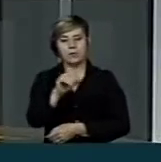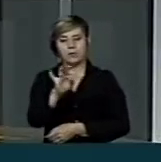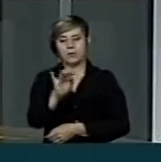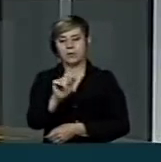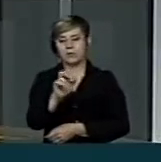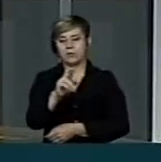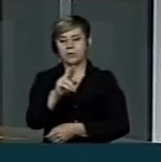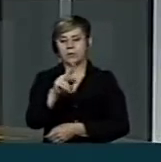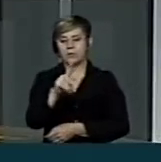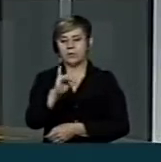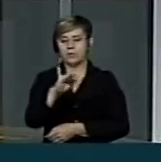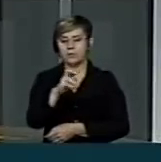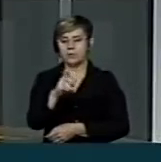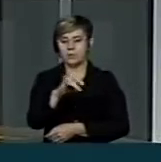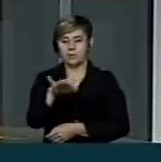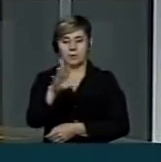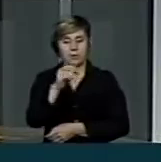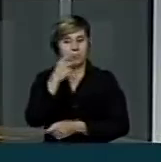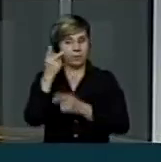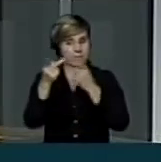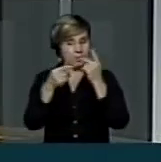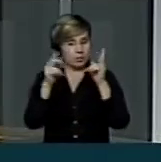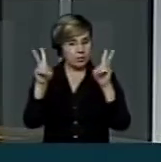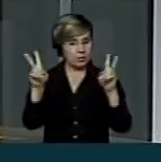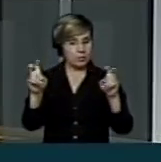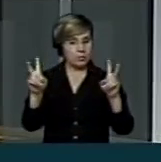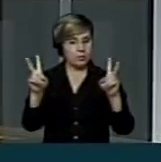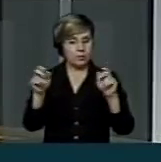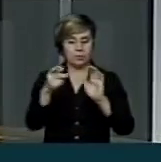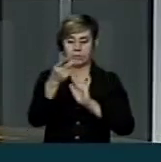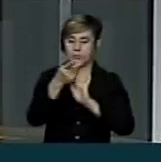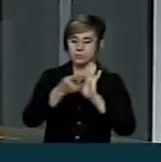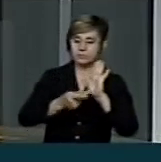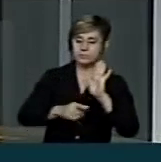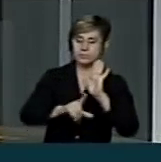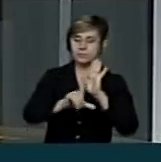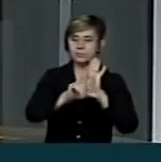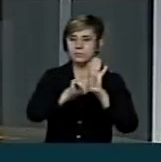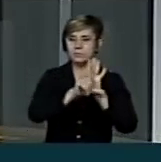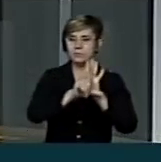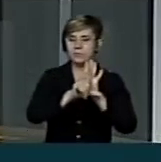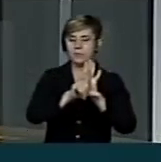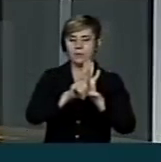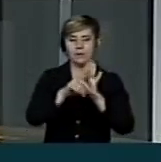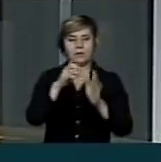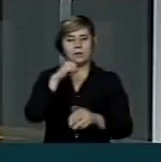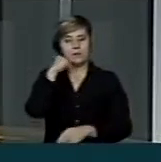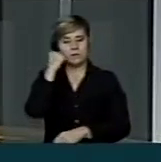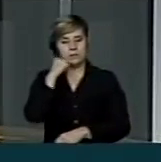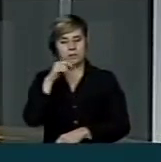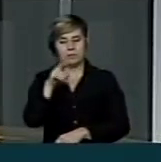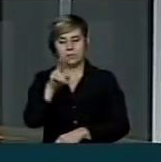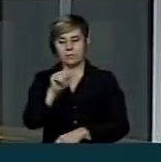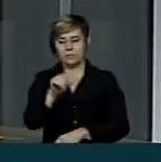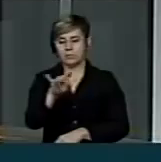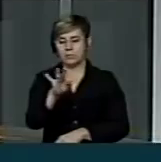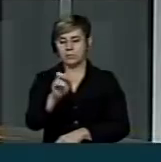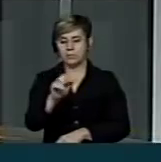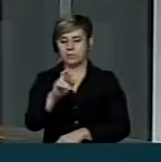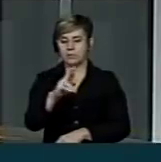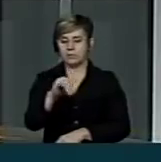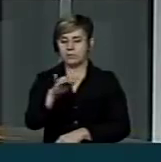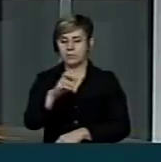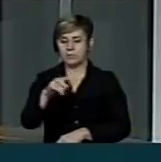quando foi tratado ali a respeito do projeto de lei, o qual o senador Walter Pinheiro é o relator,